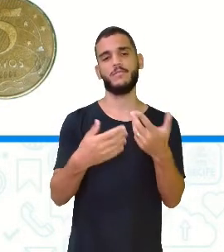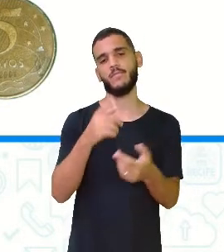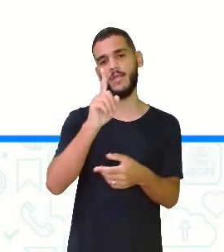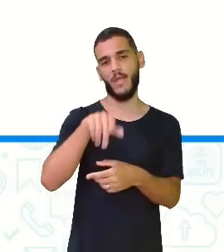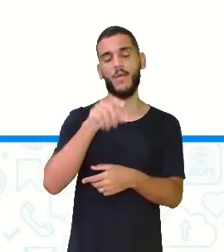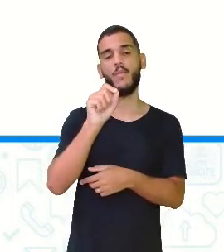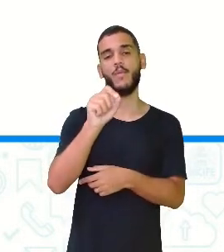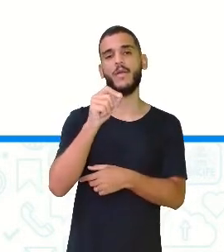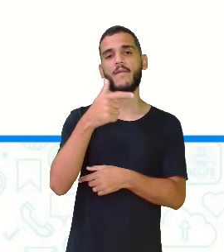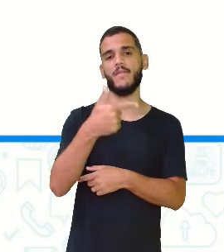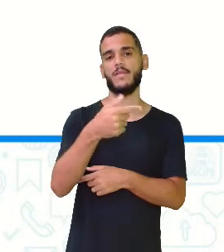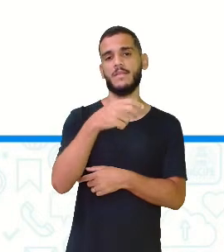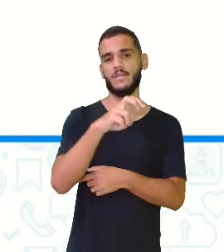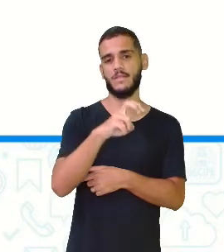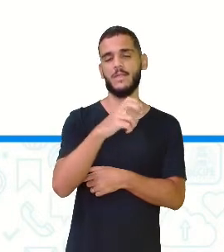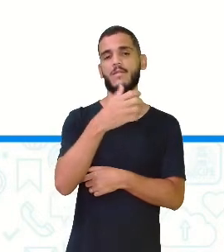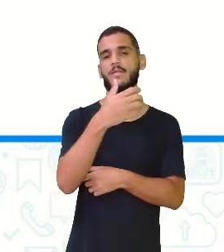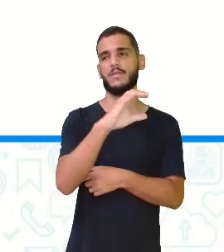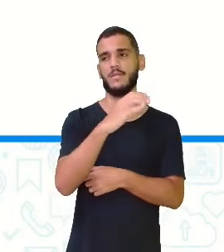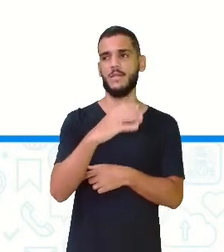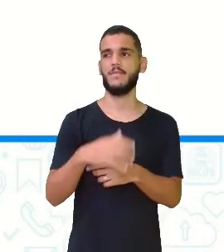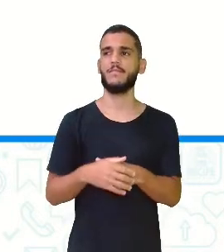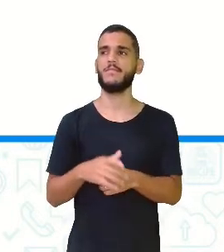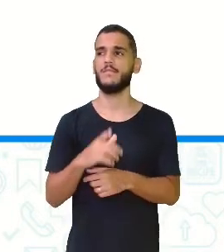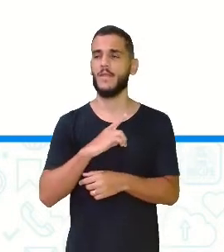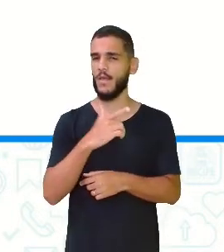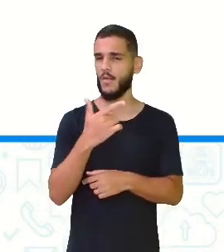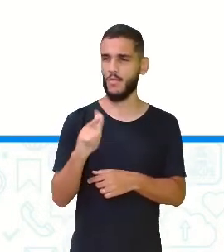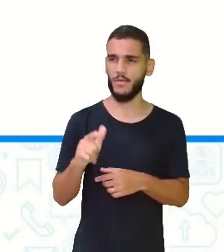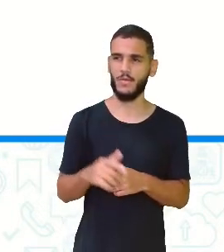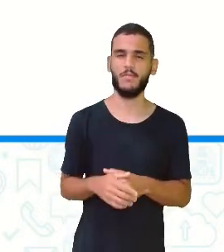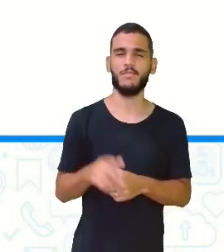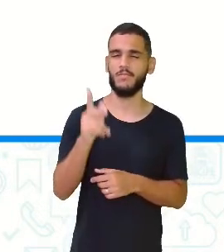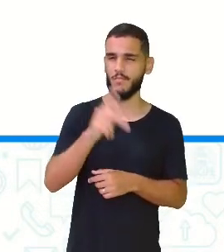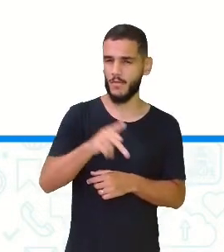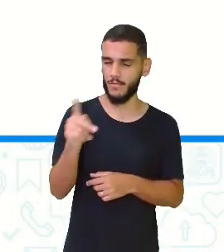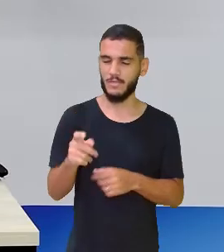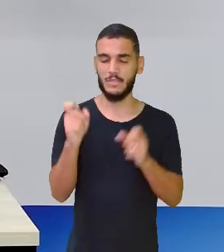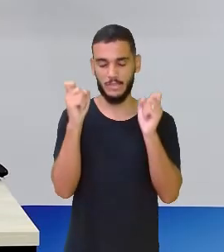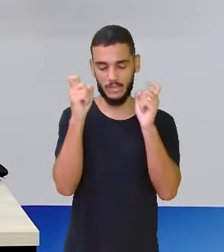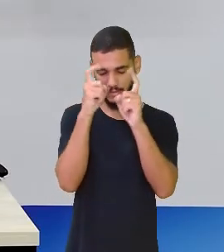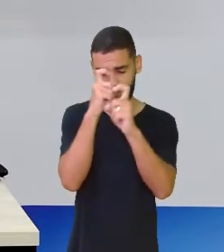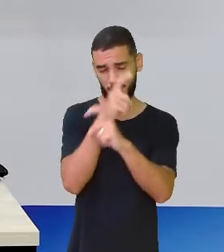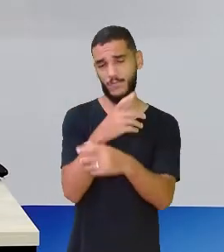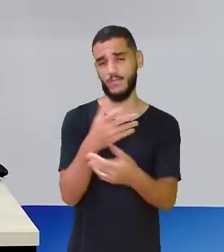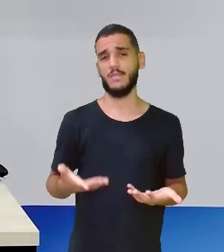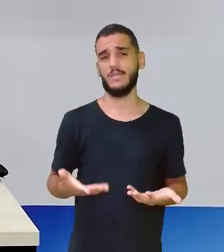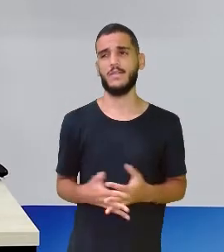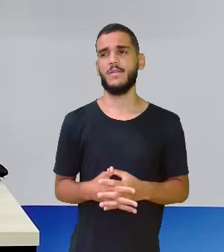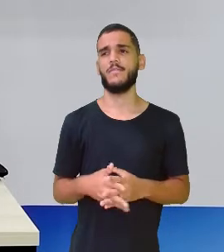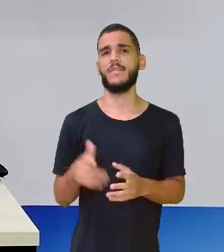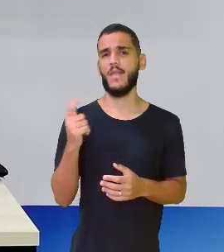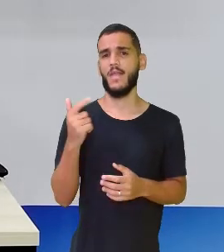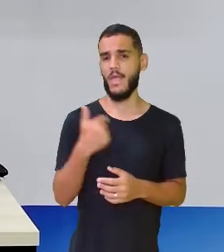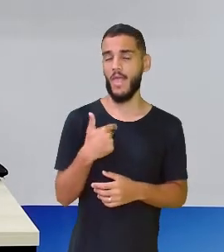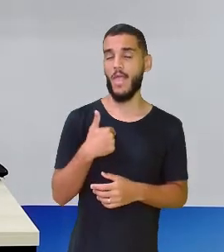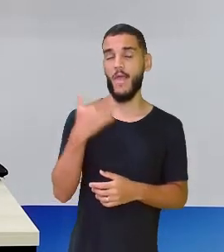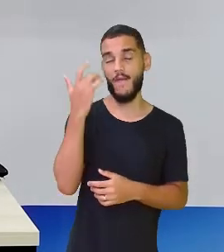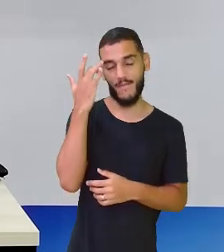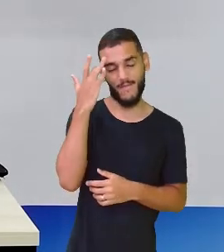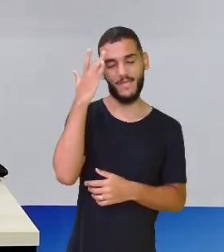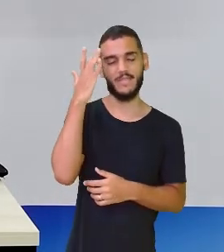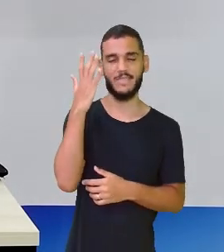centavos. Tem mais? Tem mais. Professora, você já está dificultando o negócio. Estou nada. Eu estou é facilitando.